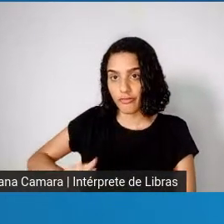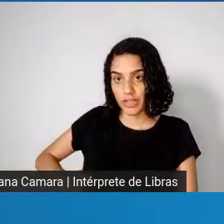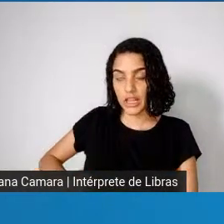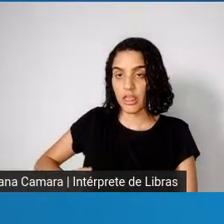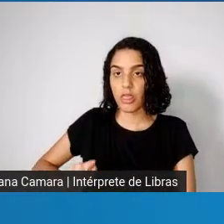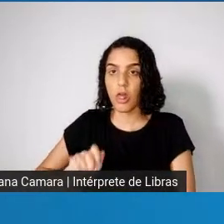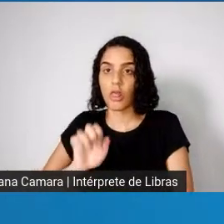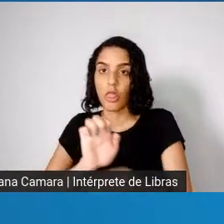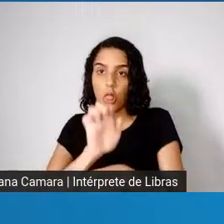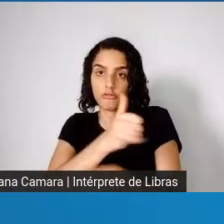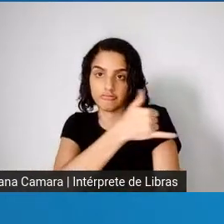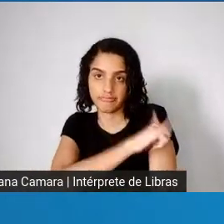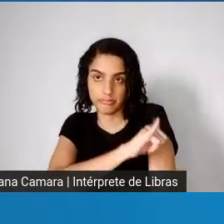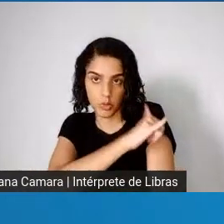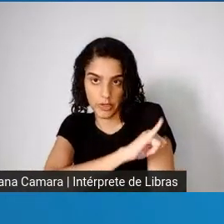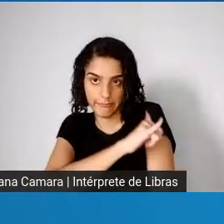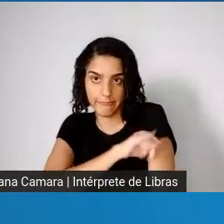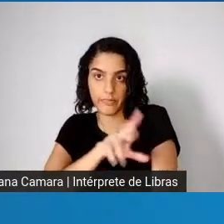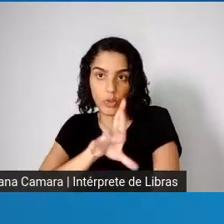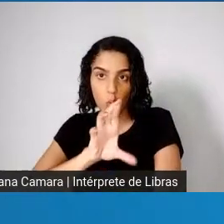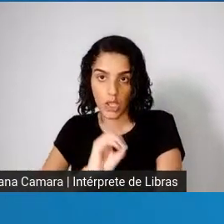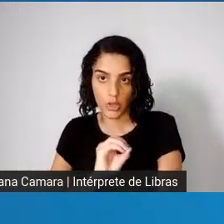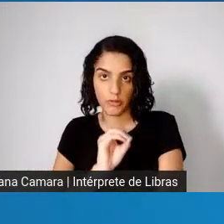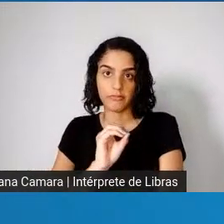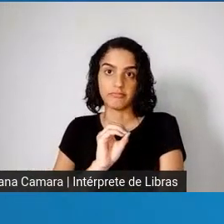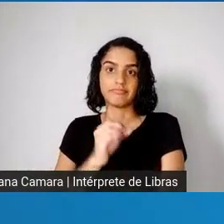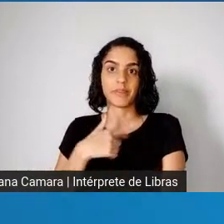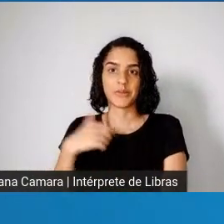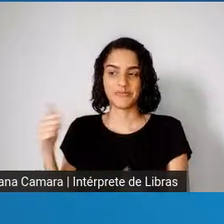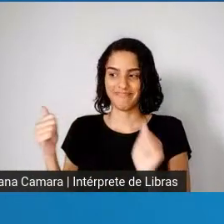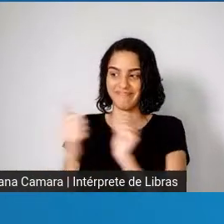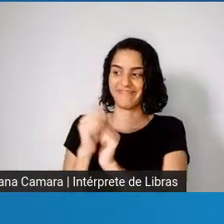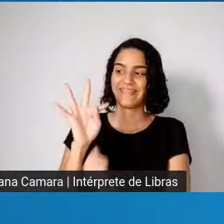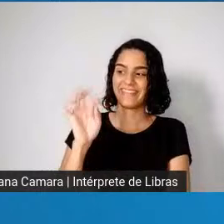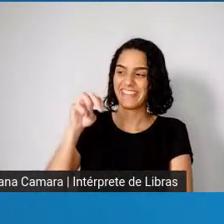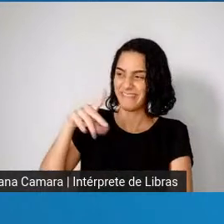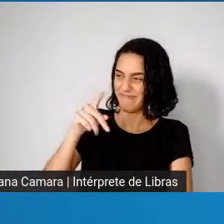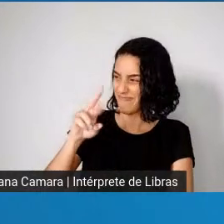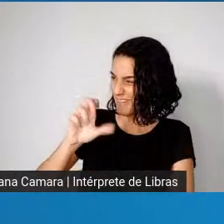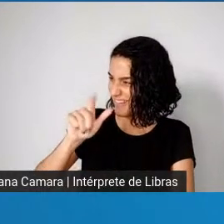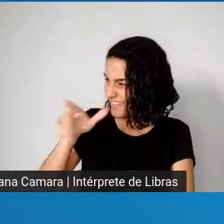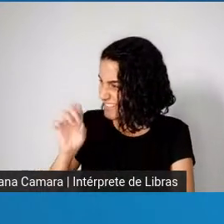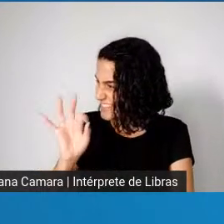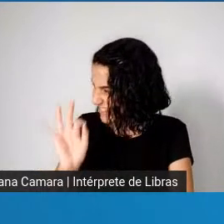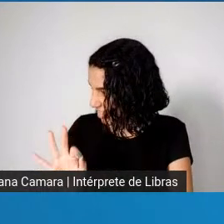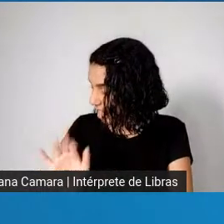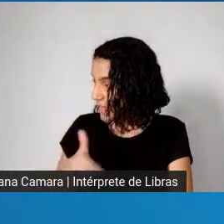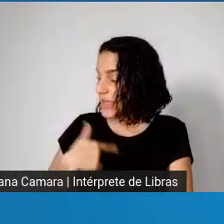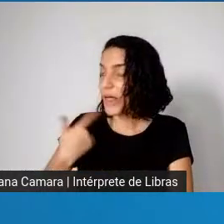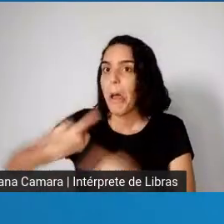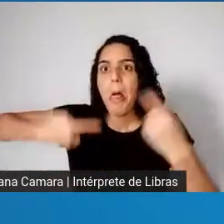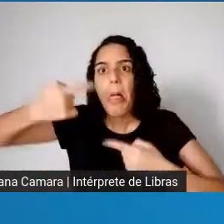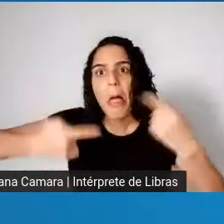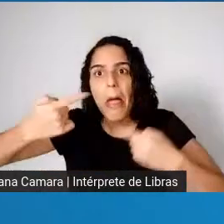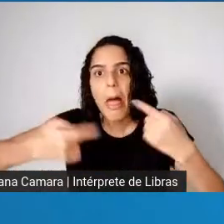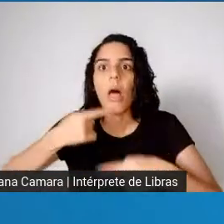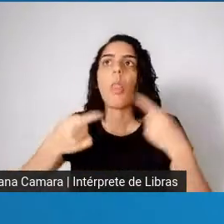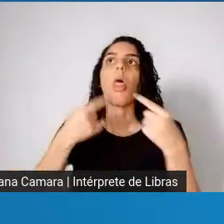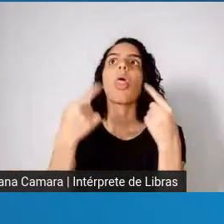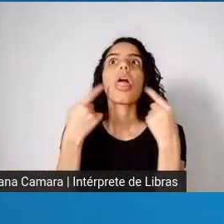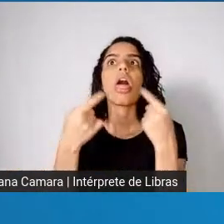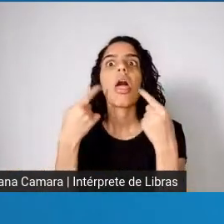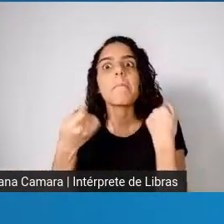E a gente, não é temporão, a gente brigava para ter a reunião. Era impressionante, tudo pro